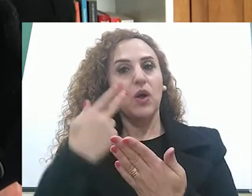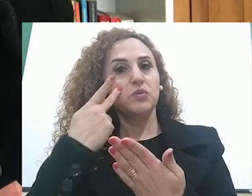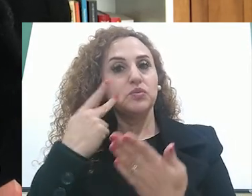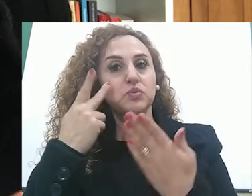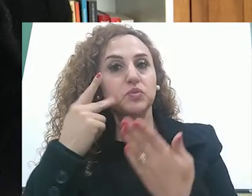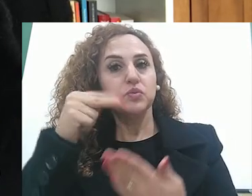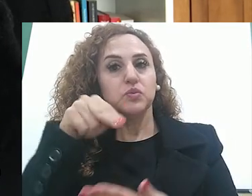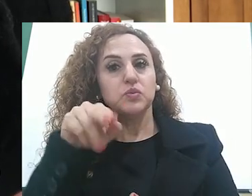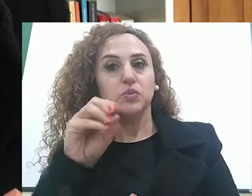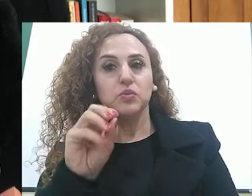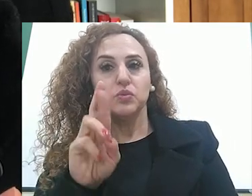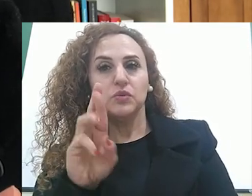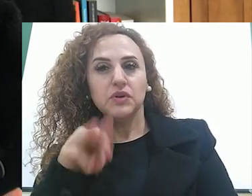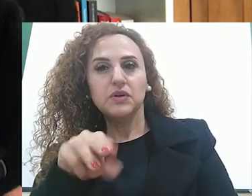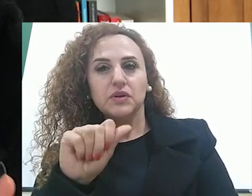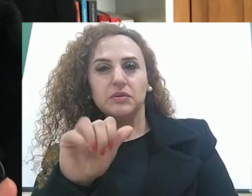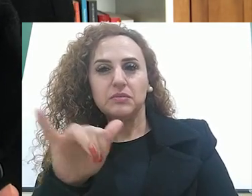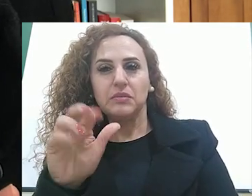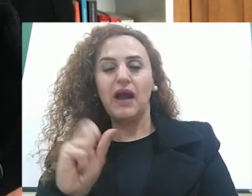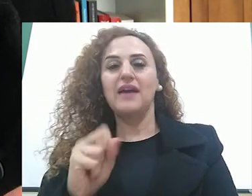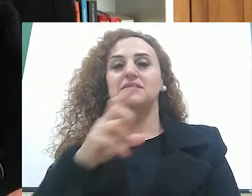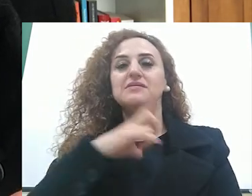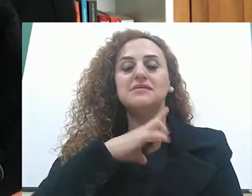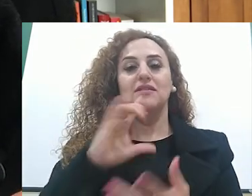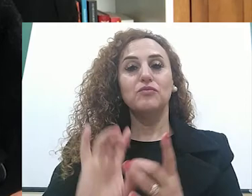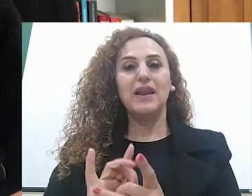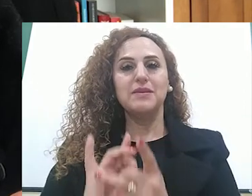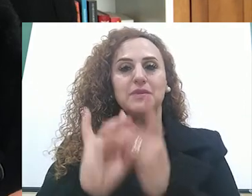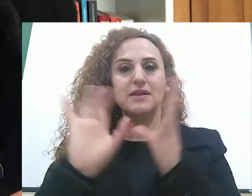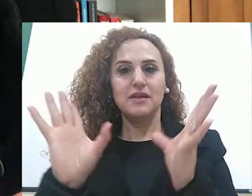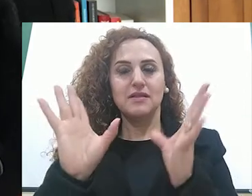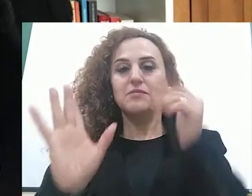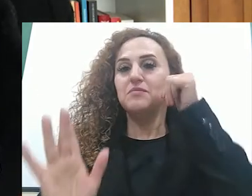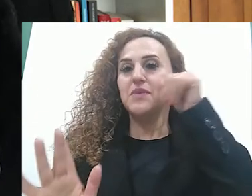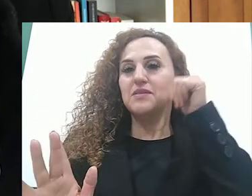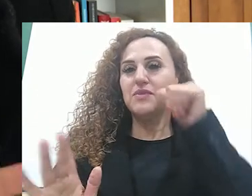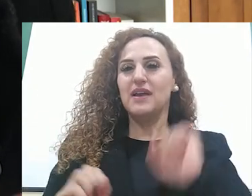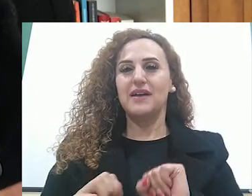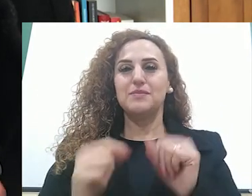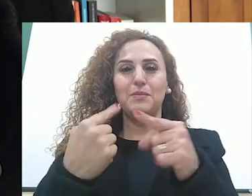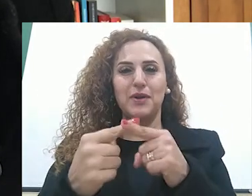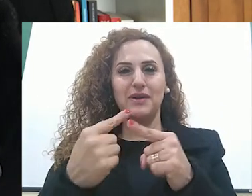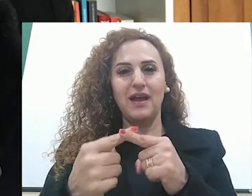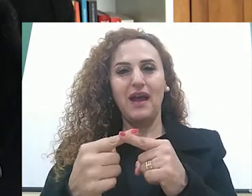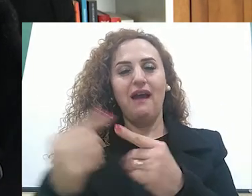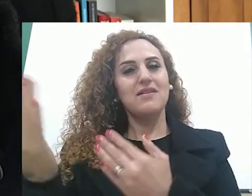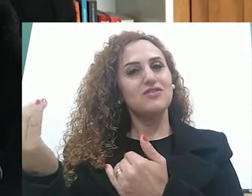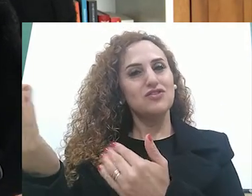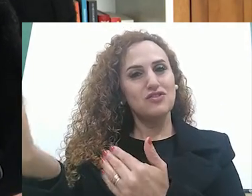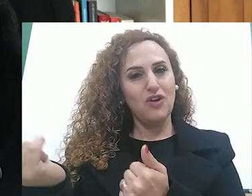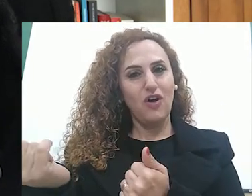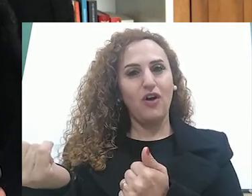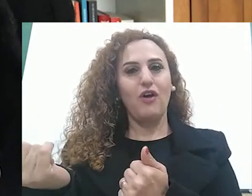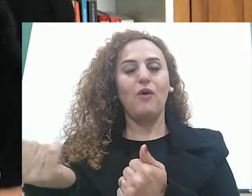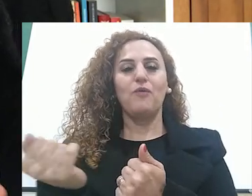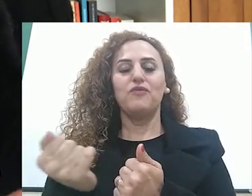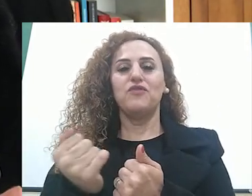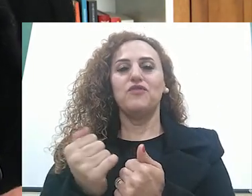representou uma grande libertação, para muitas mulheres, porque para as moças de classes